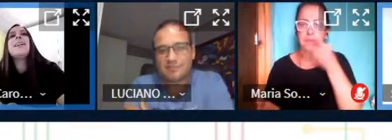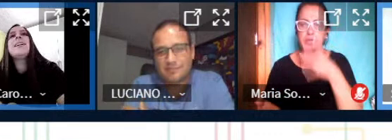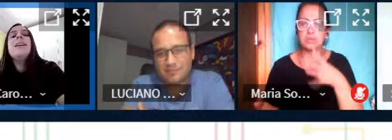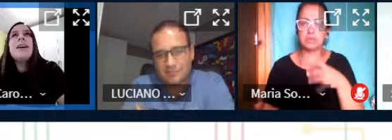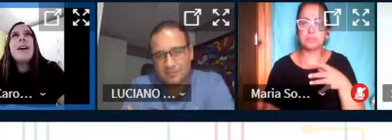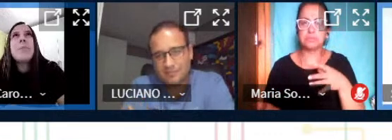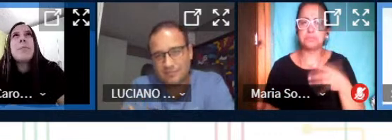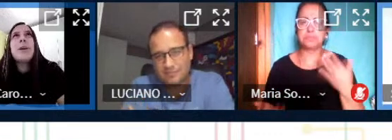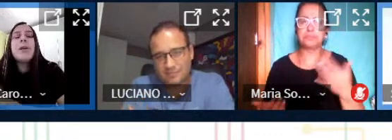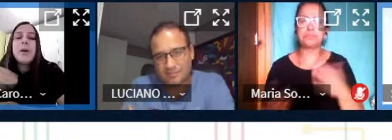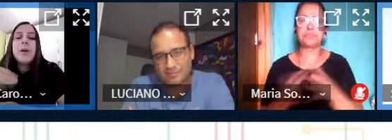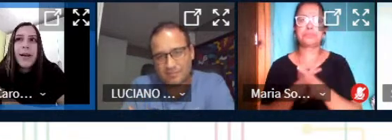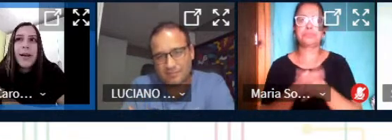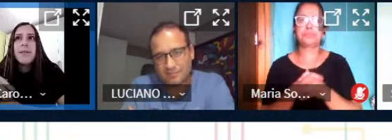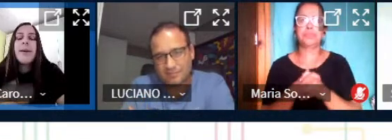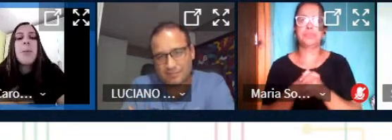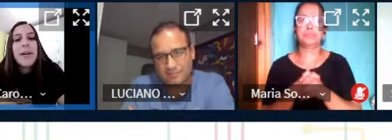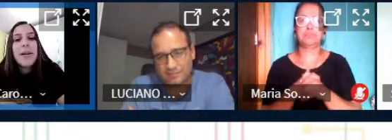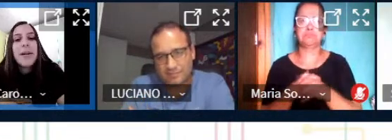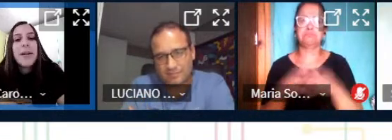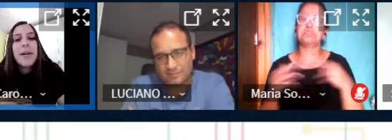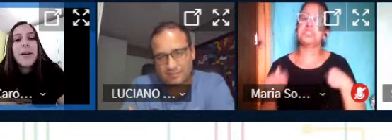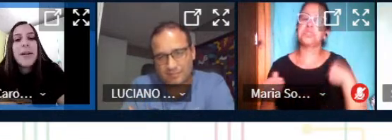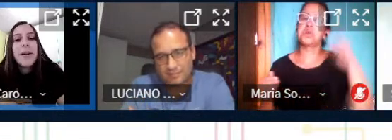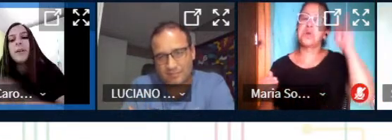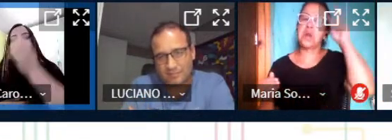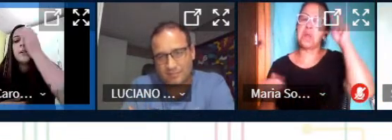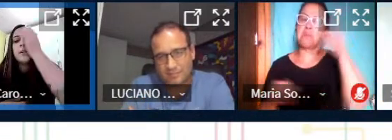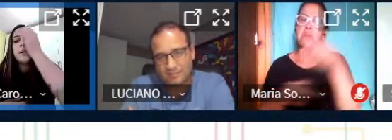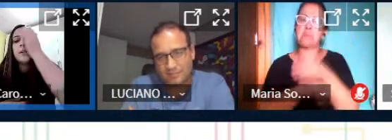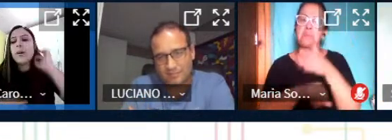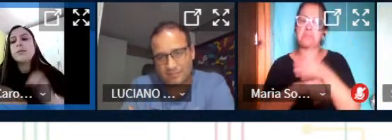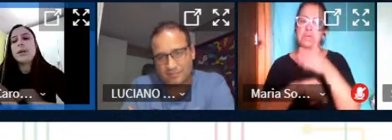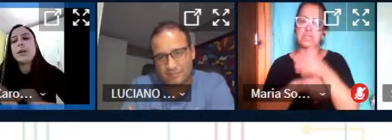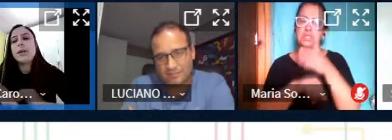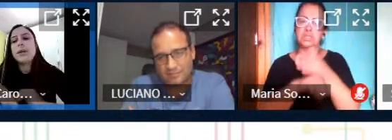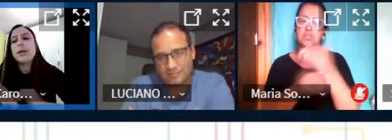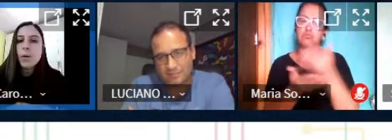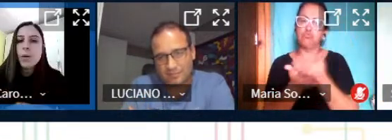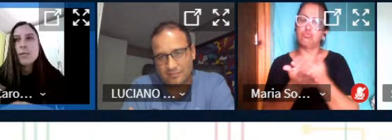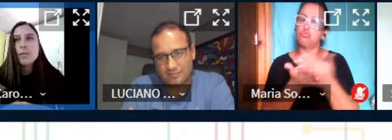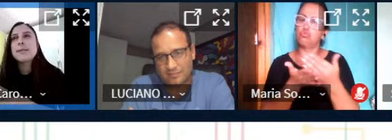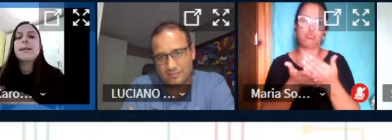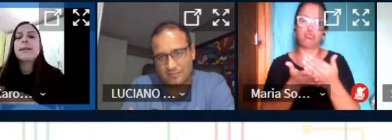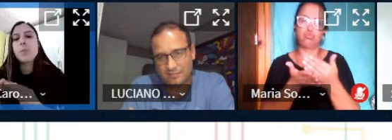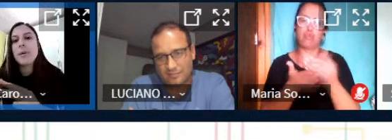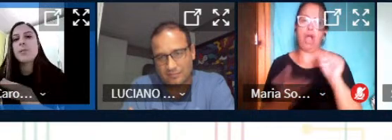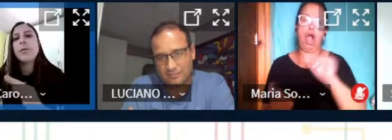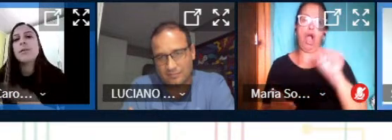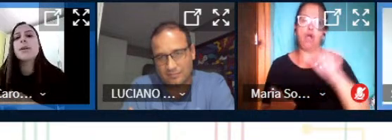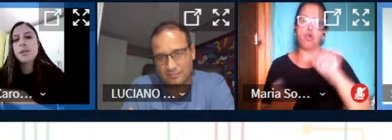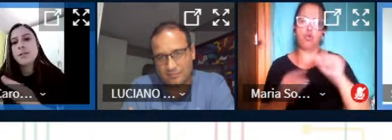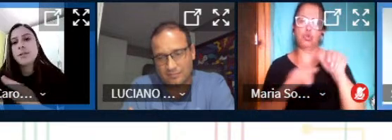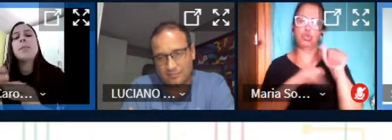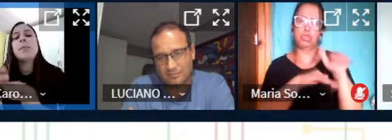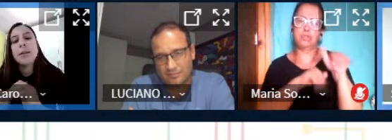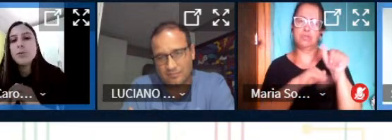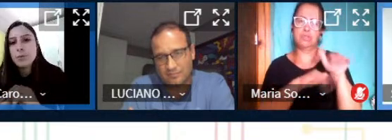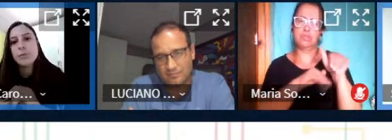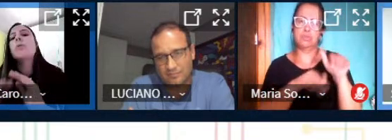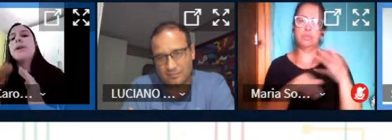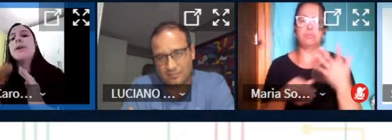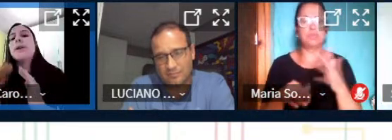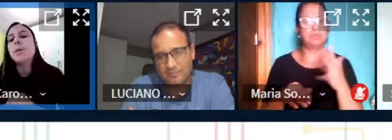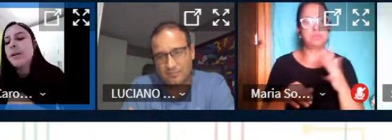tá pelo que eu lembro assim que eu participo iniciou acho que em agosto em setembro mais ou menos que a gente vem